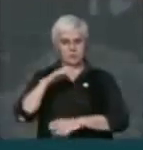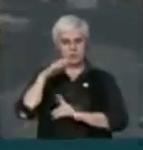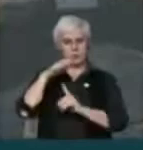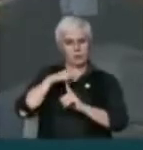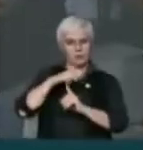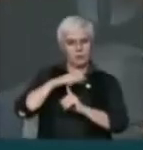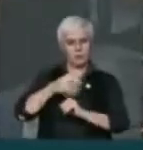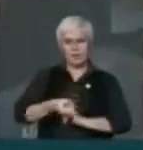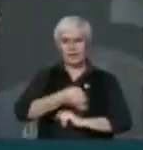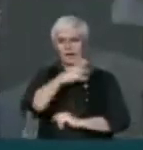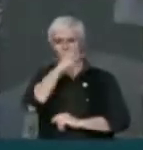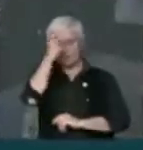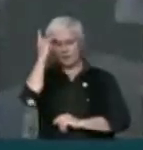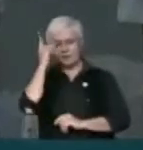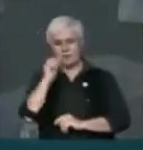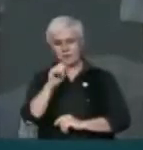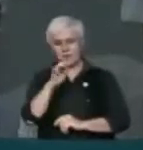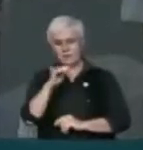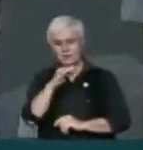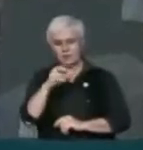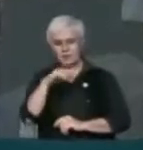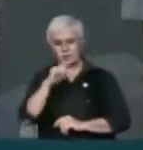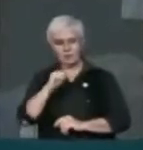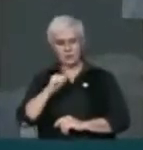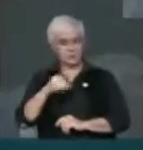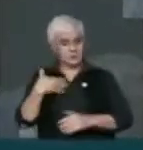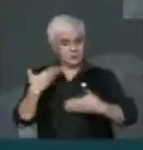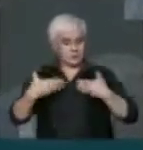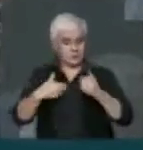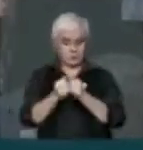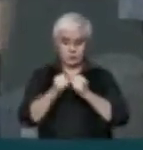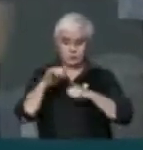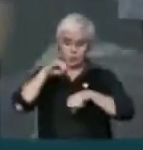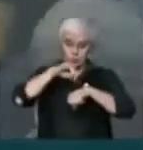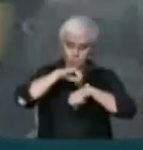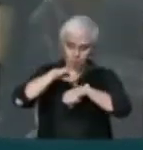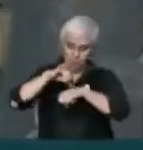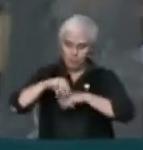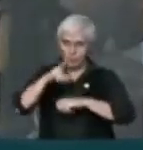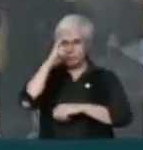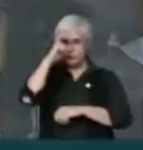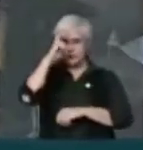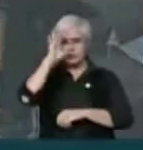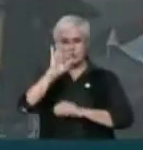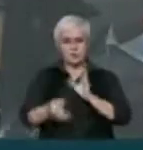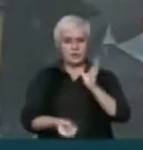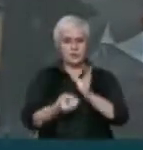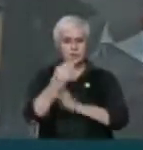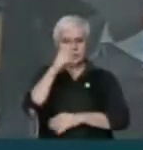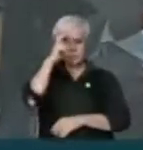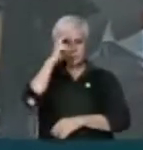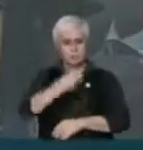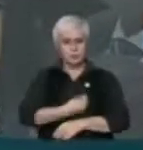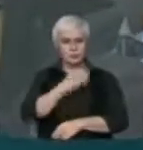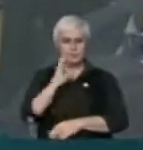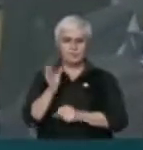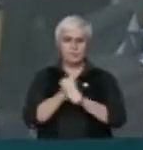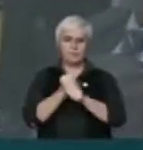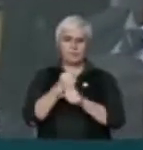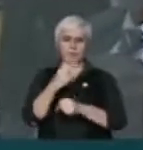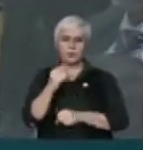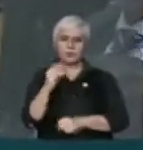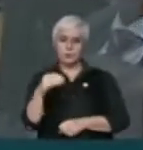vários artistas, pessoas empolgadas com esses pontos de cultura e já nasceu no programa Cultura Viva em 2004